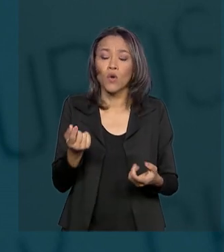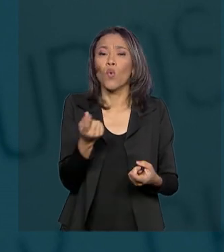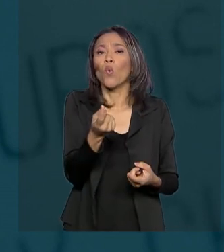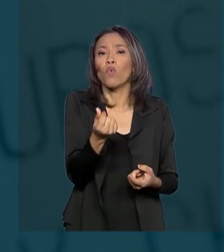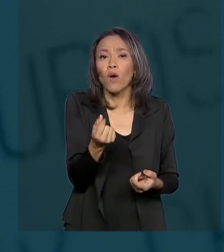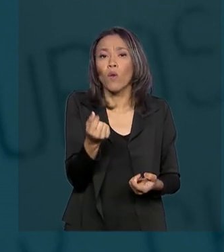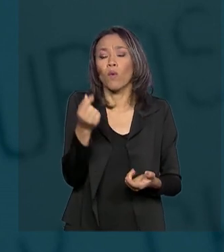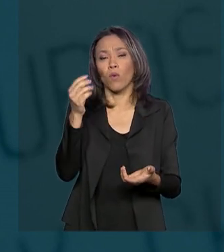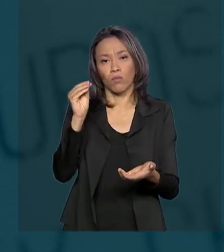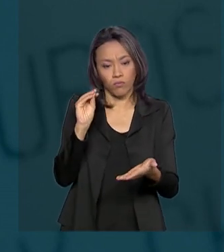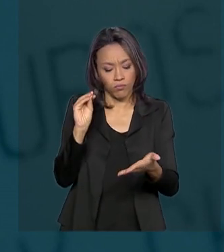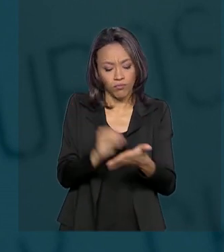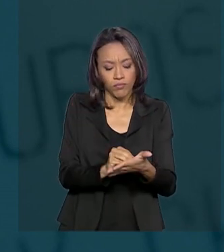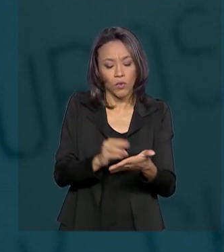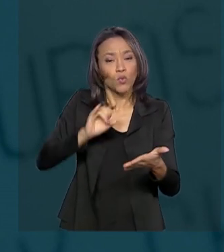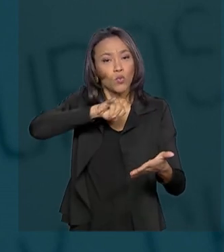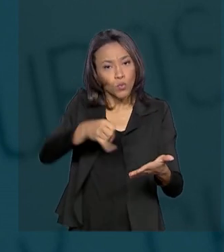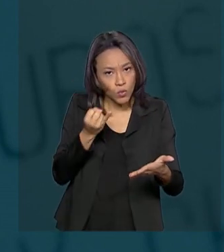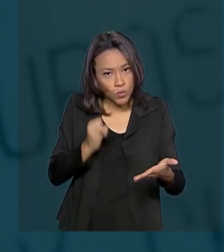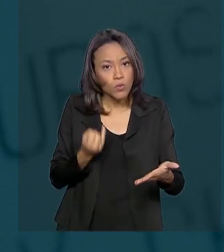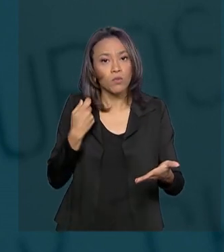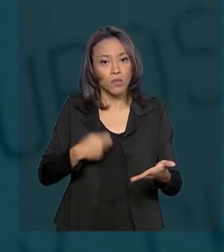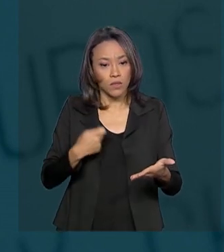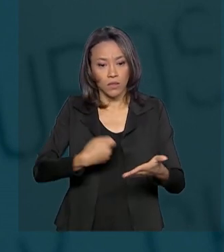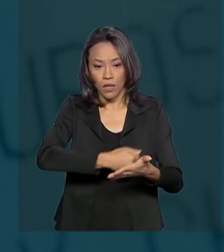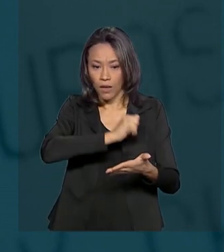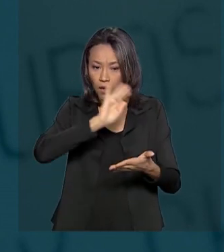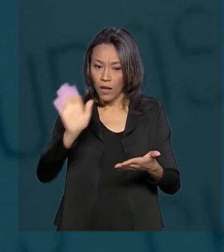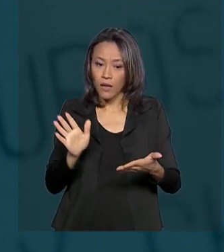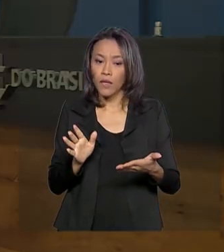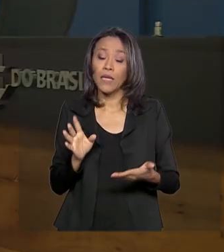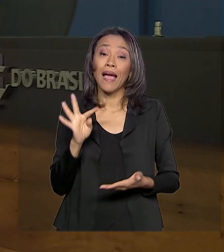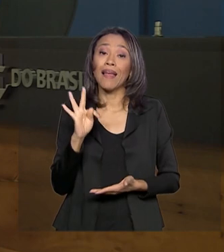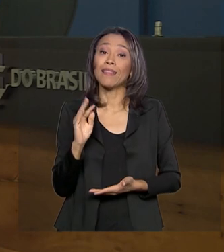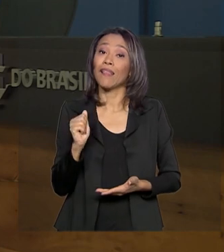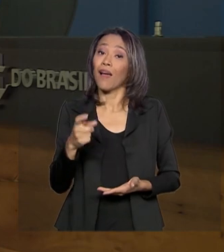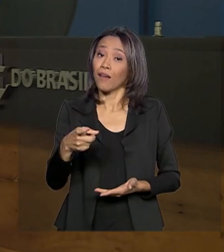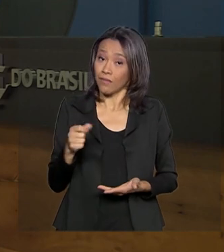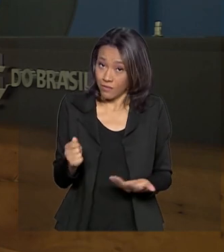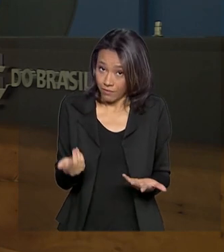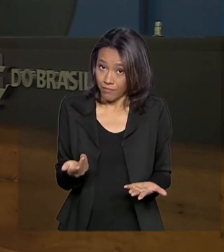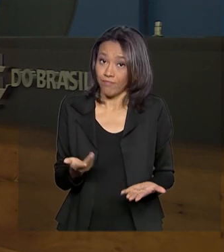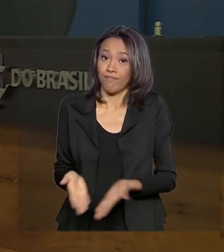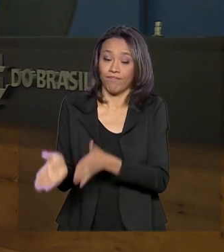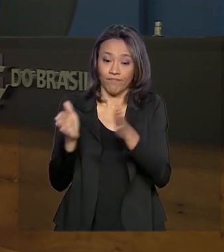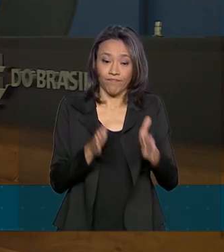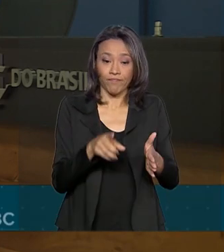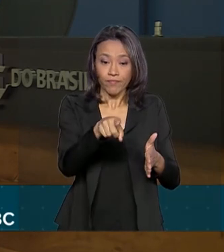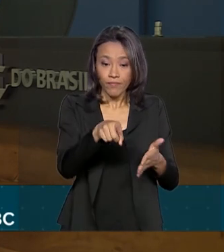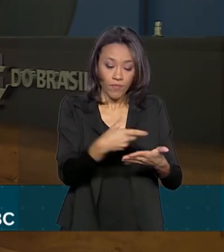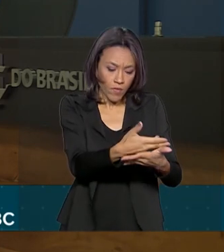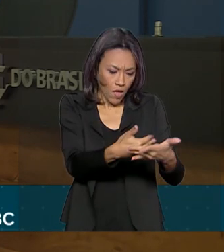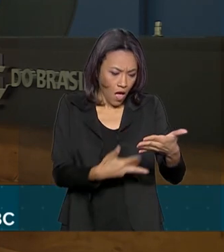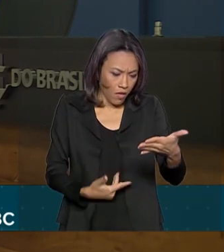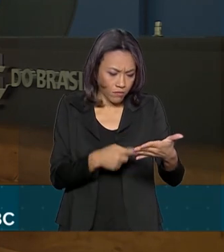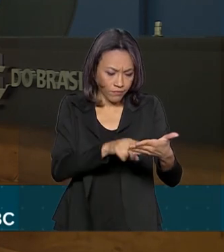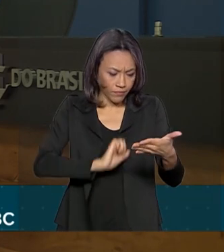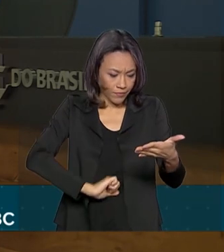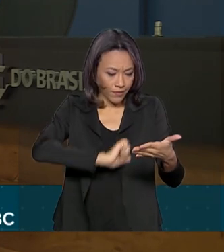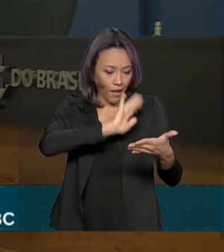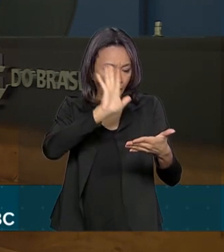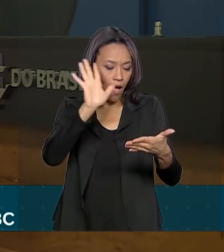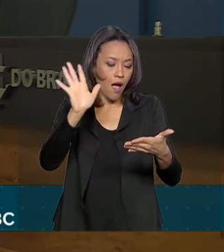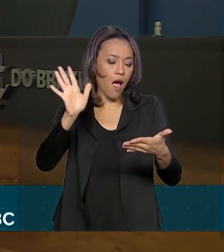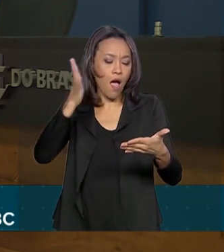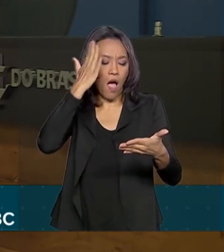valor em reais dos juros que serão cobrados e qual a taxa cobrada. Com esse demonstrativo, ele vai poder ver quanto